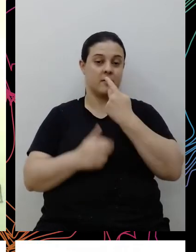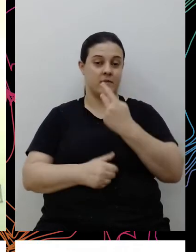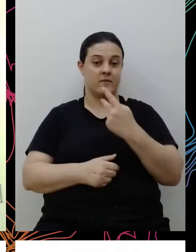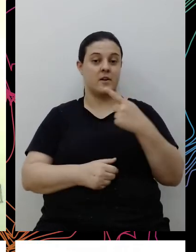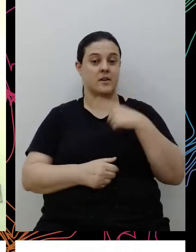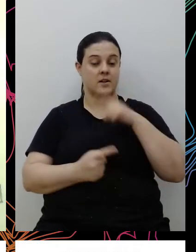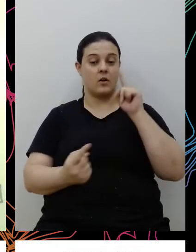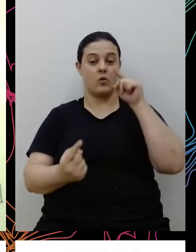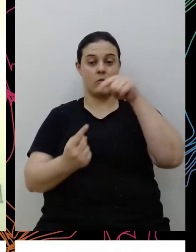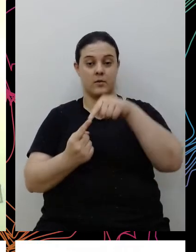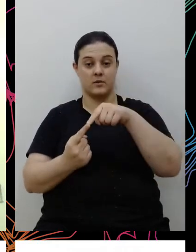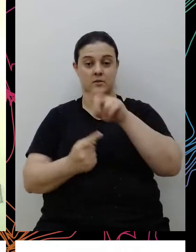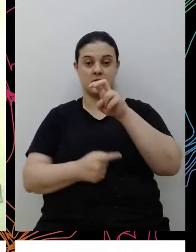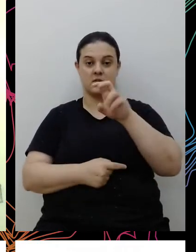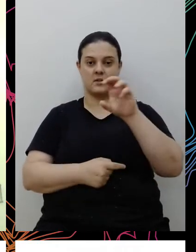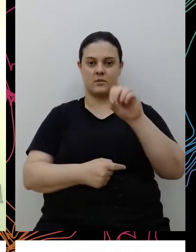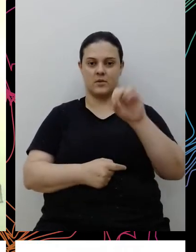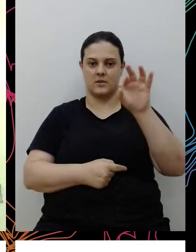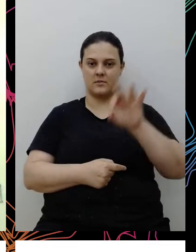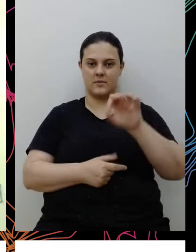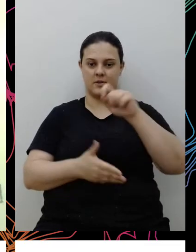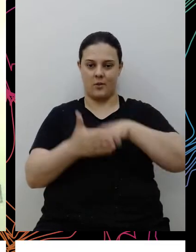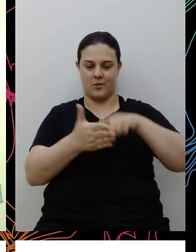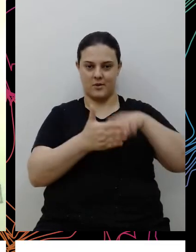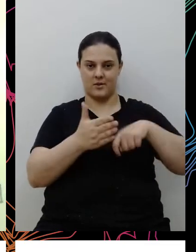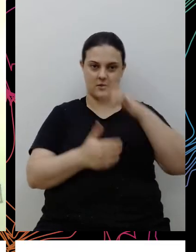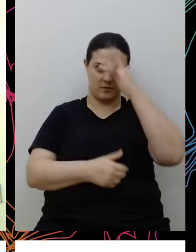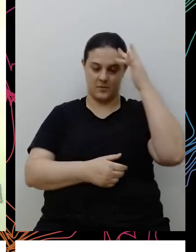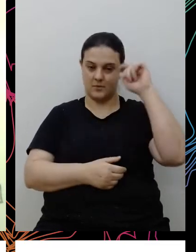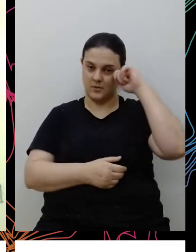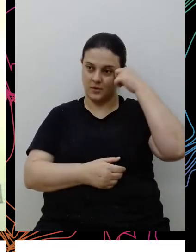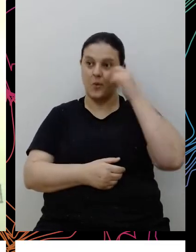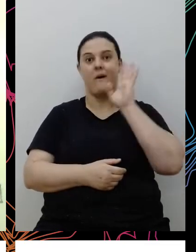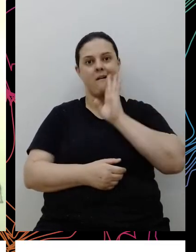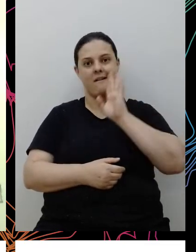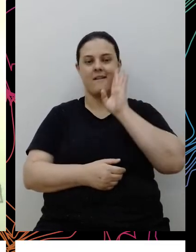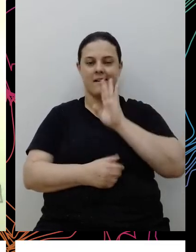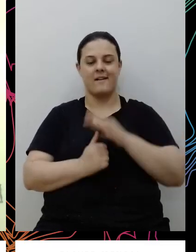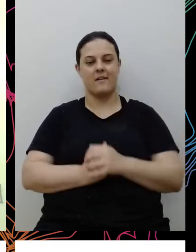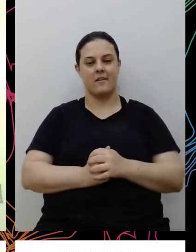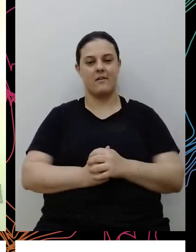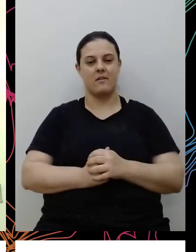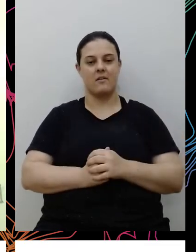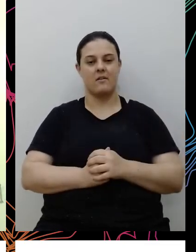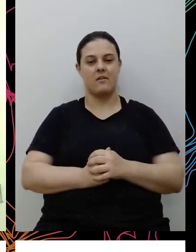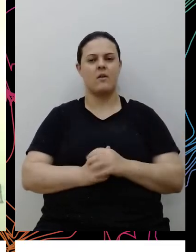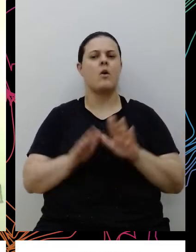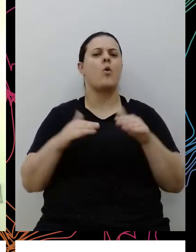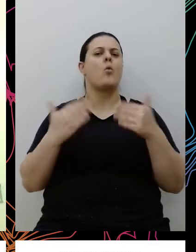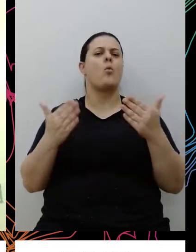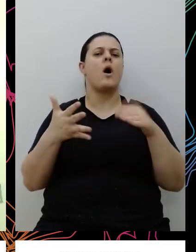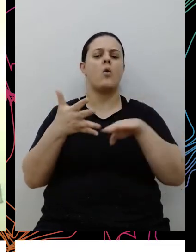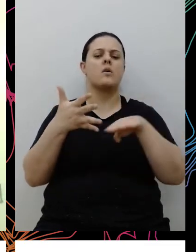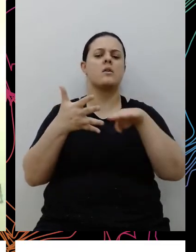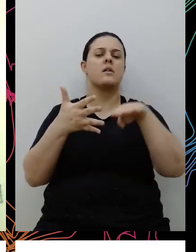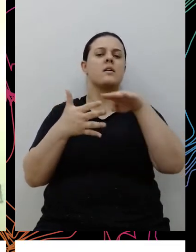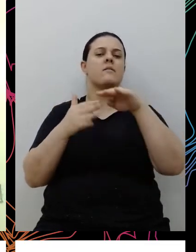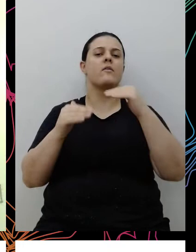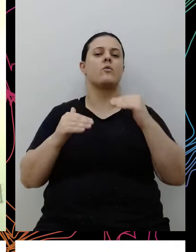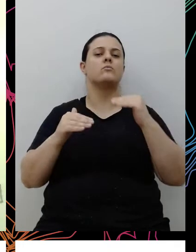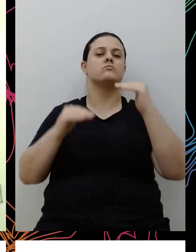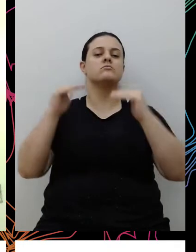meta de 50% de contratação de pessoas negras, fala, pô, que legal, mas em qual nível irá, né?